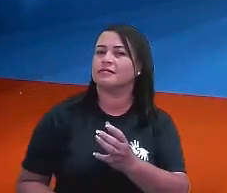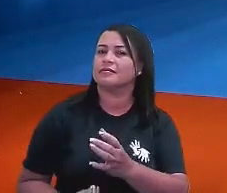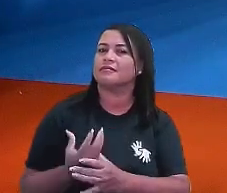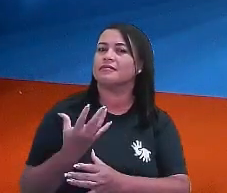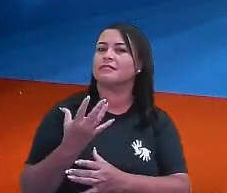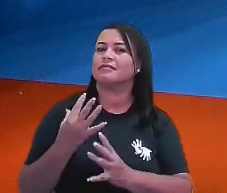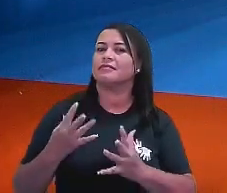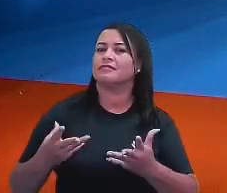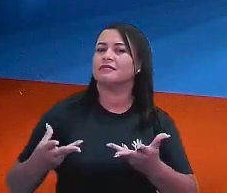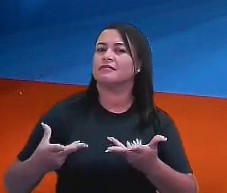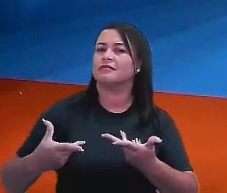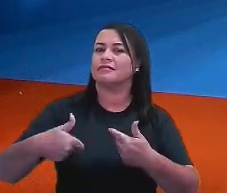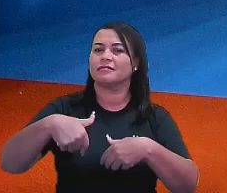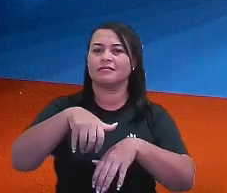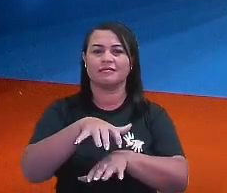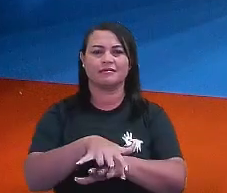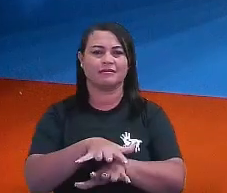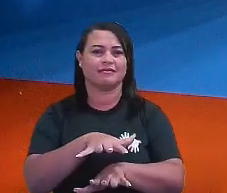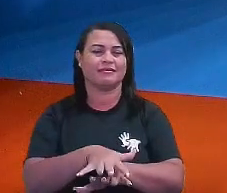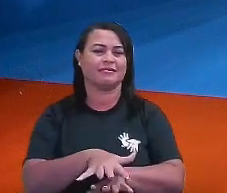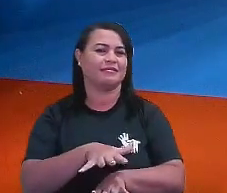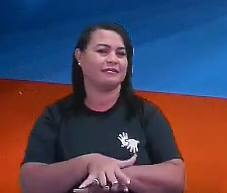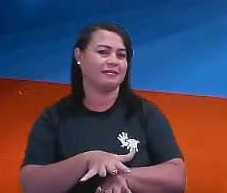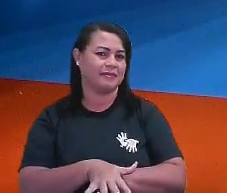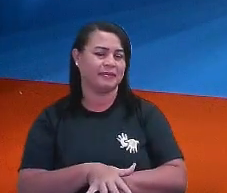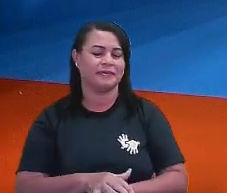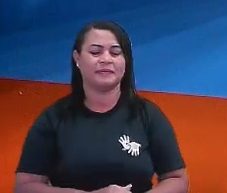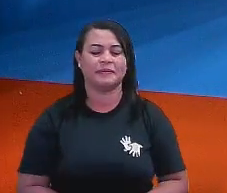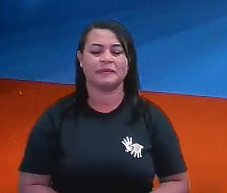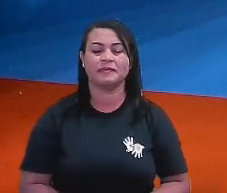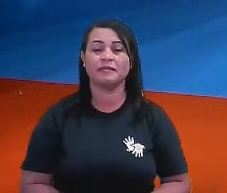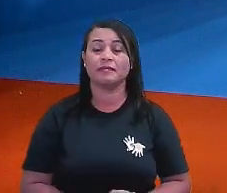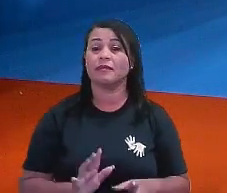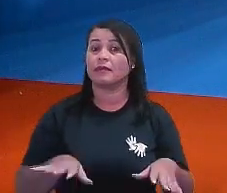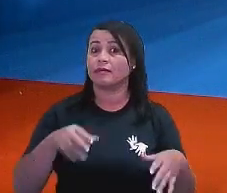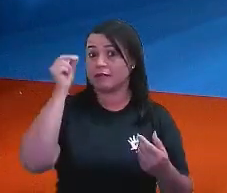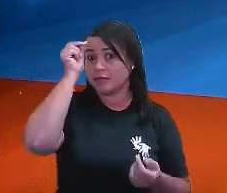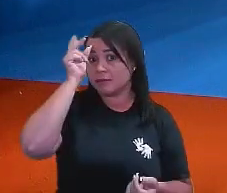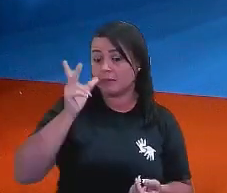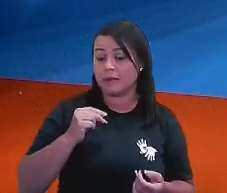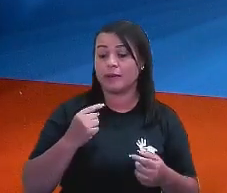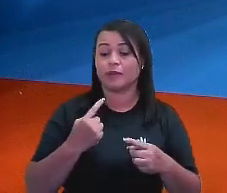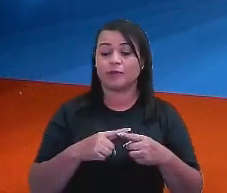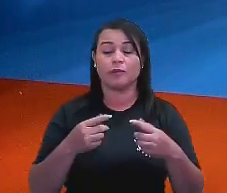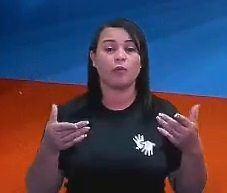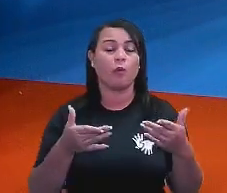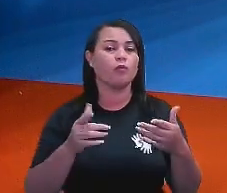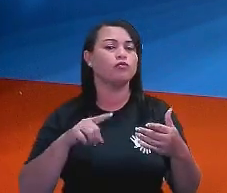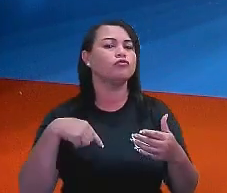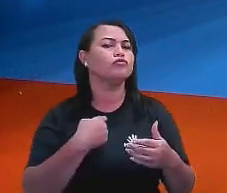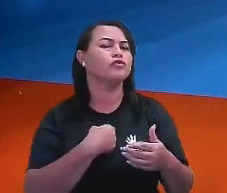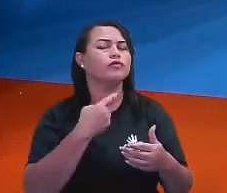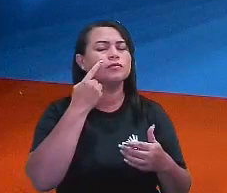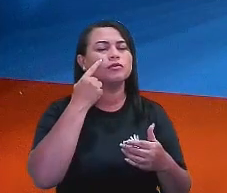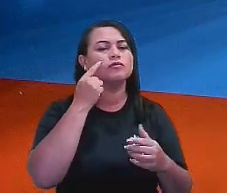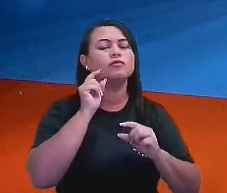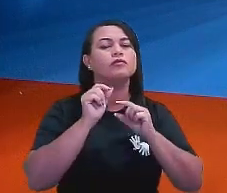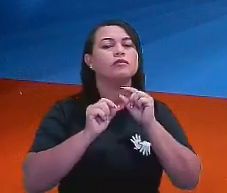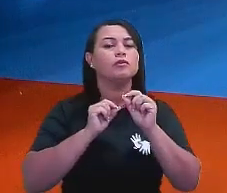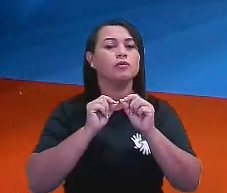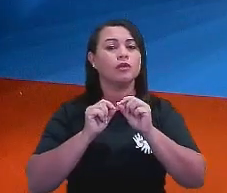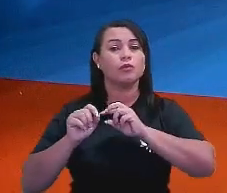desvendando os mistérios da Matemática. Então, se liga aí que a gente hoje vai tratar